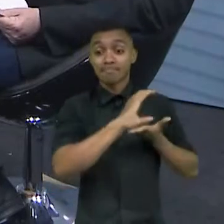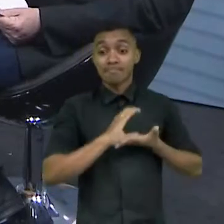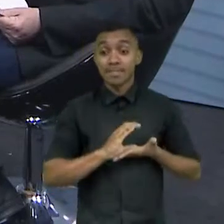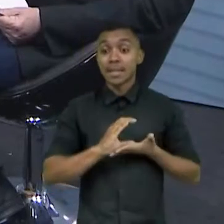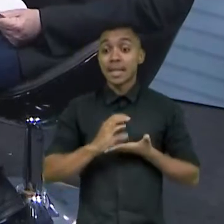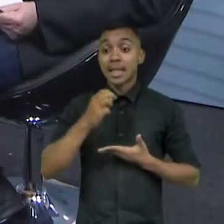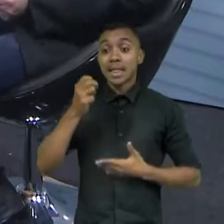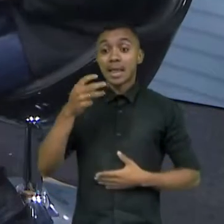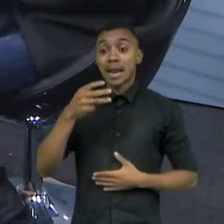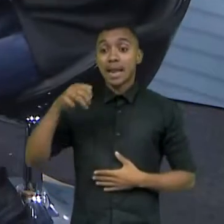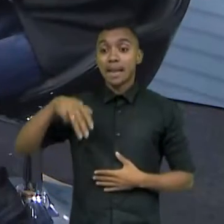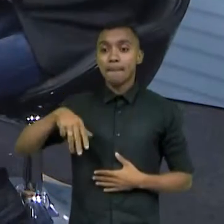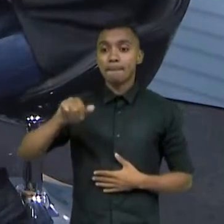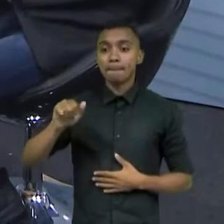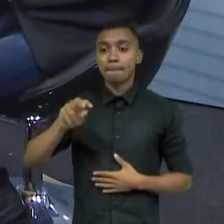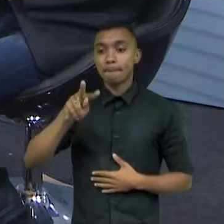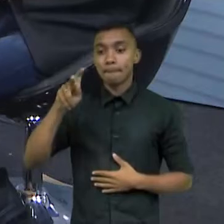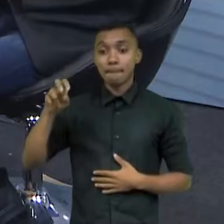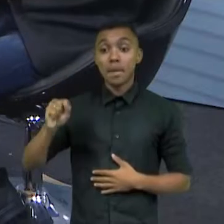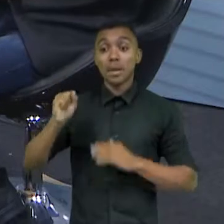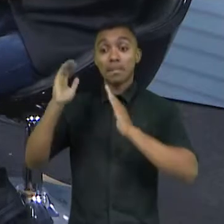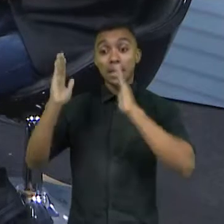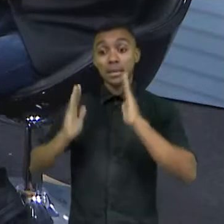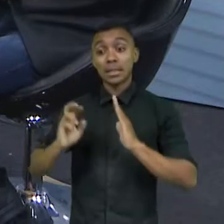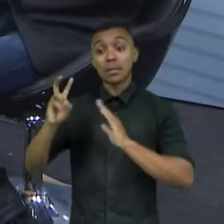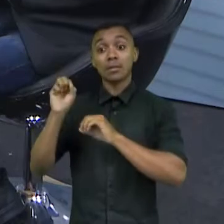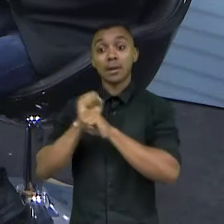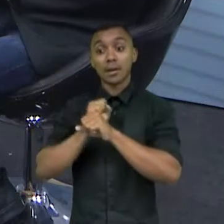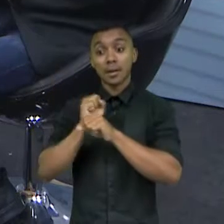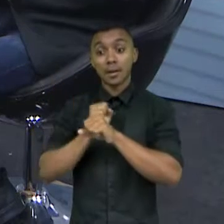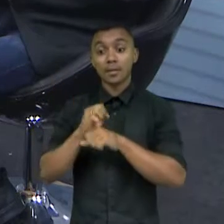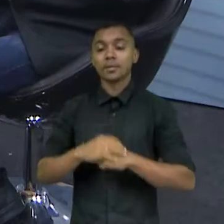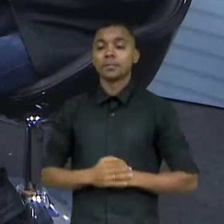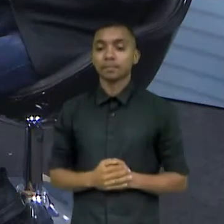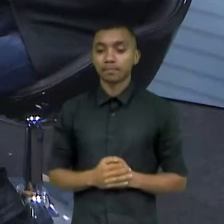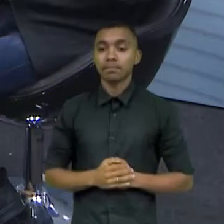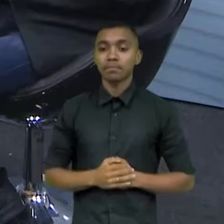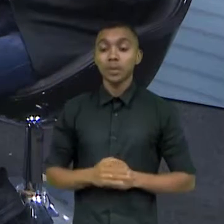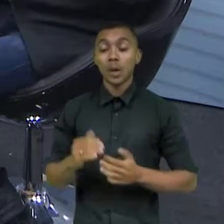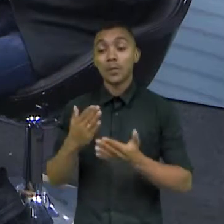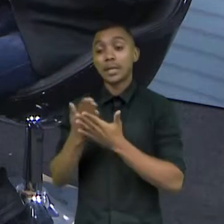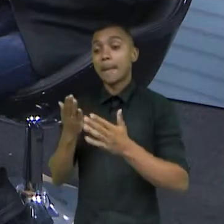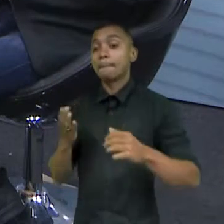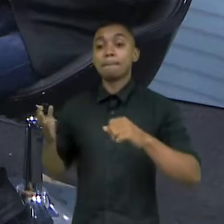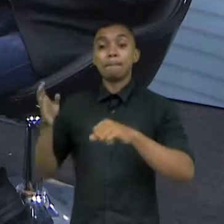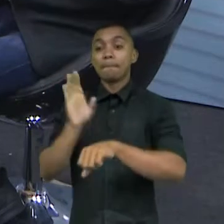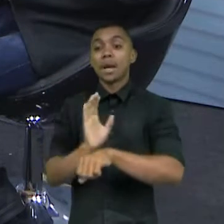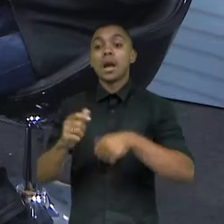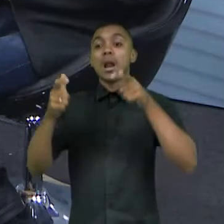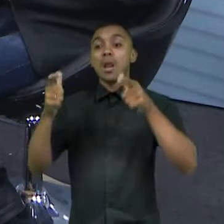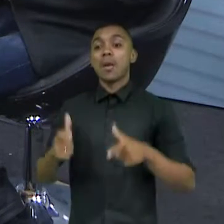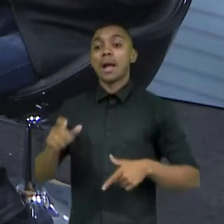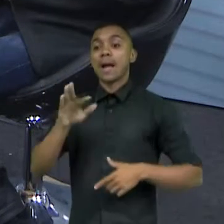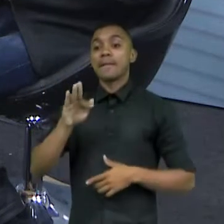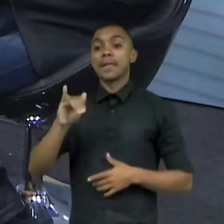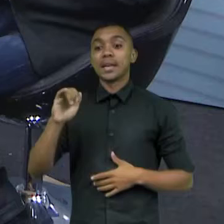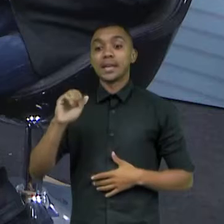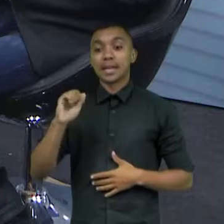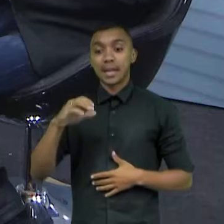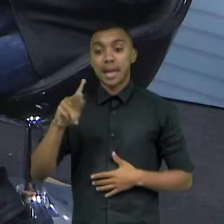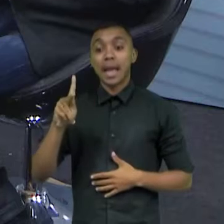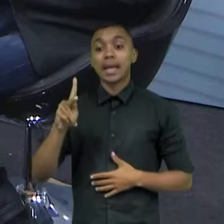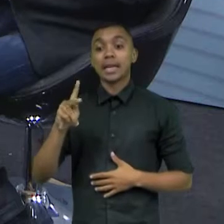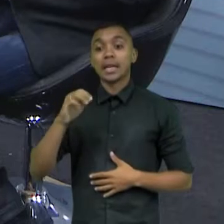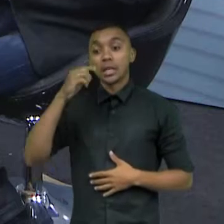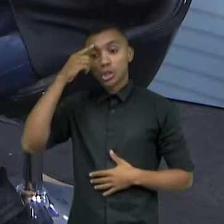Fortaleza nesse primeiro período de cinco anos de trabalho da coalizão. Então, pronto. Vocês lançaram isso lá na FIEC, no dia 26, não é isso?